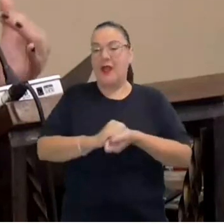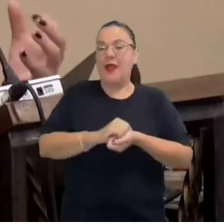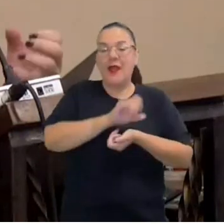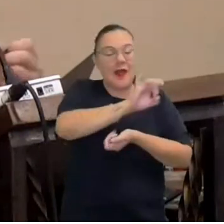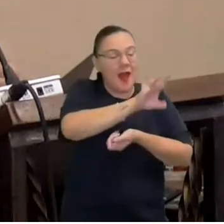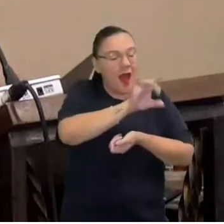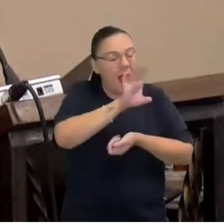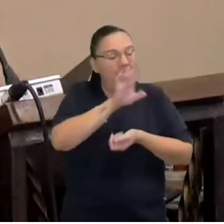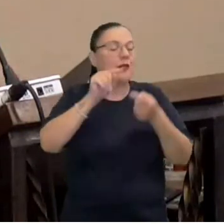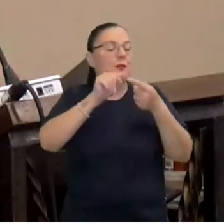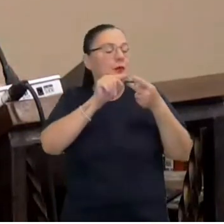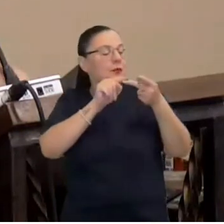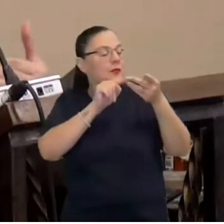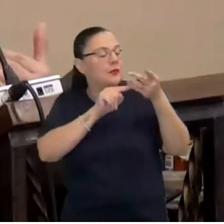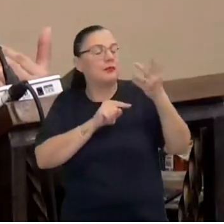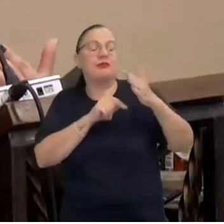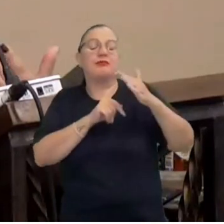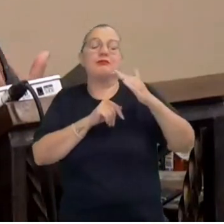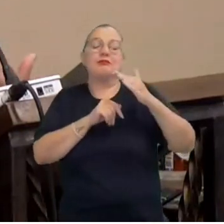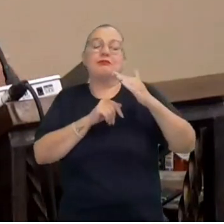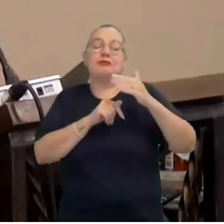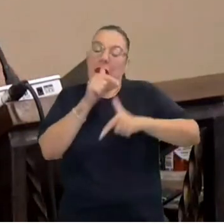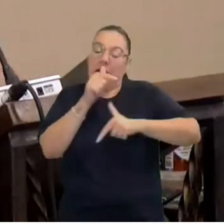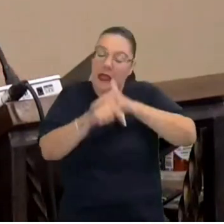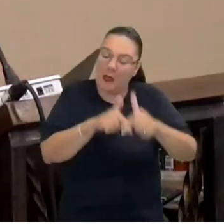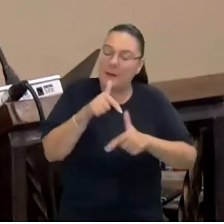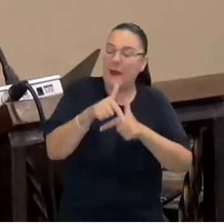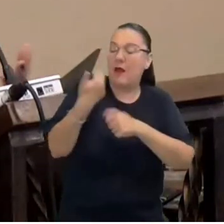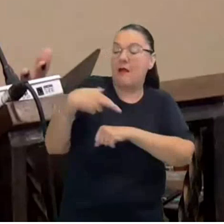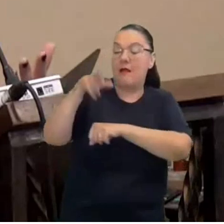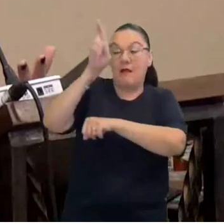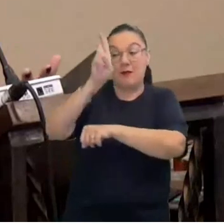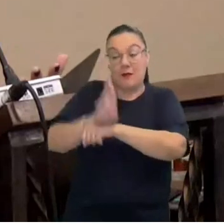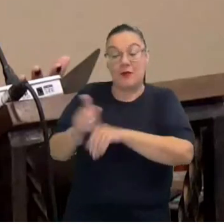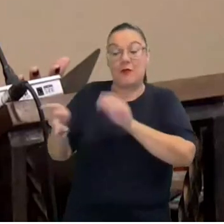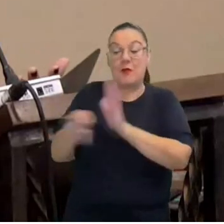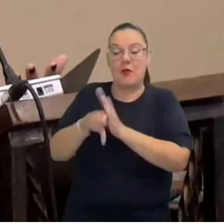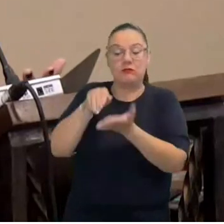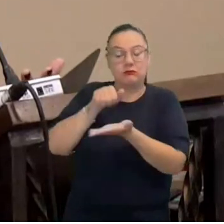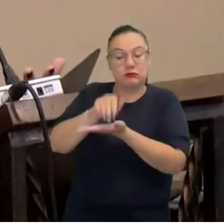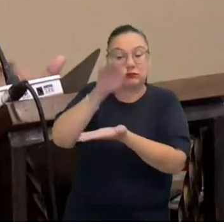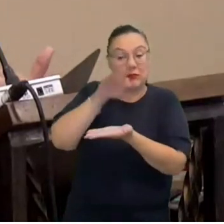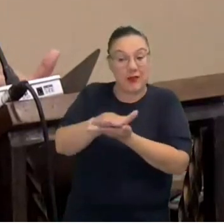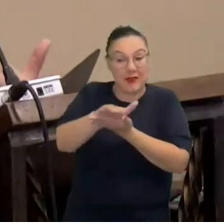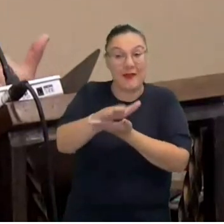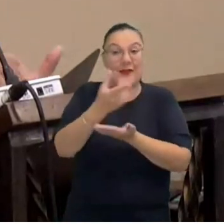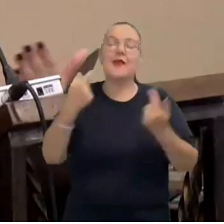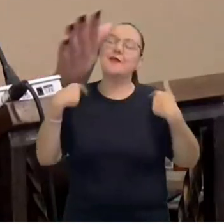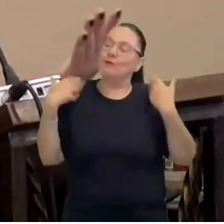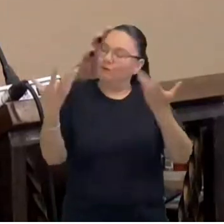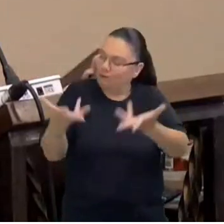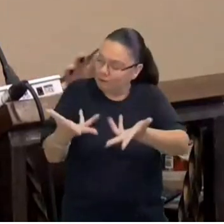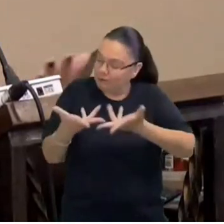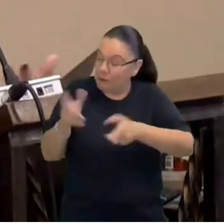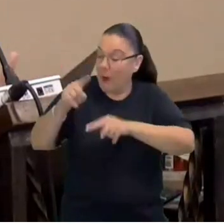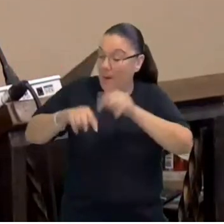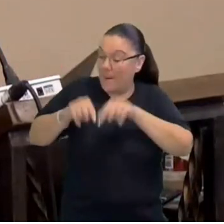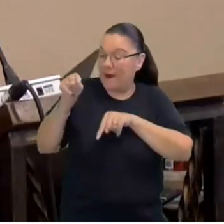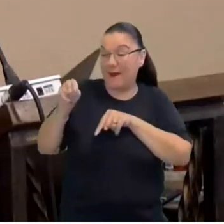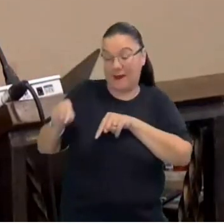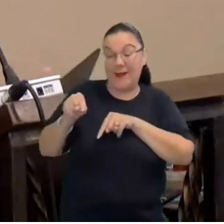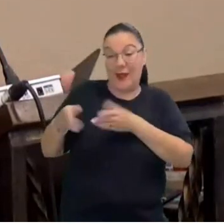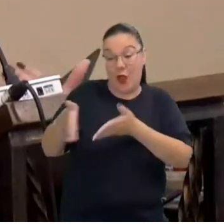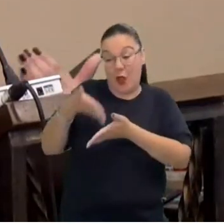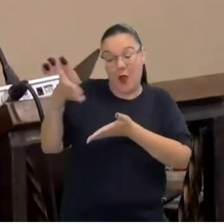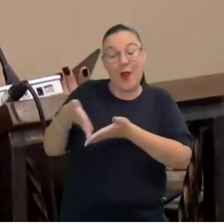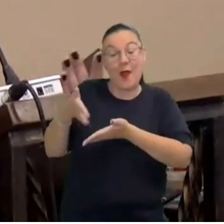detalhe dessa produção. Ele foi responsável pela editoração. E nós temos um belíssimo material, como eu disse. E, a partir dele, novos